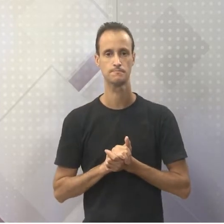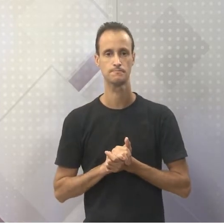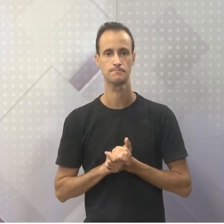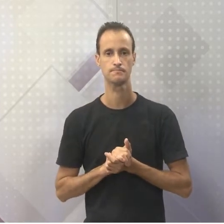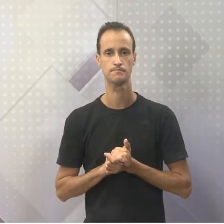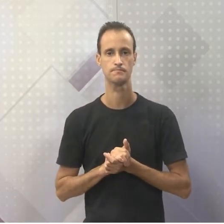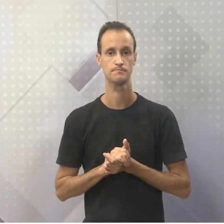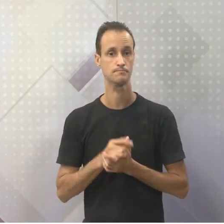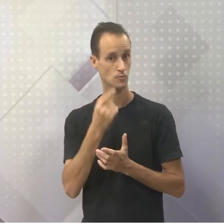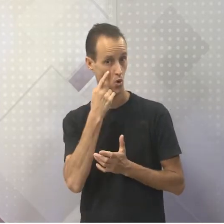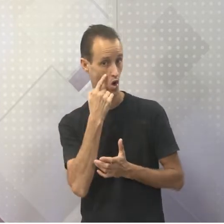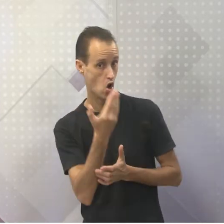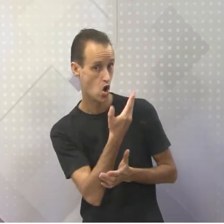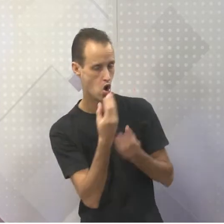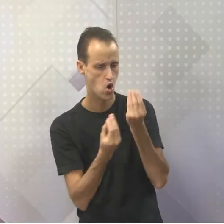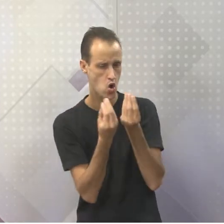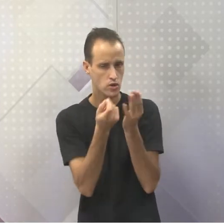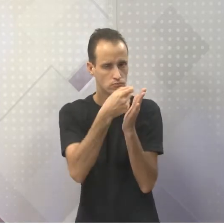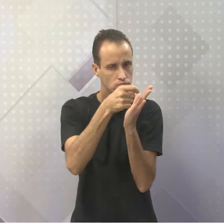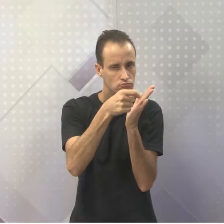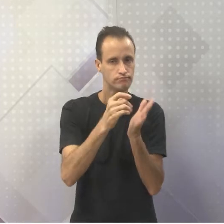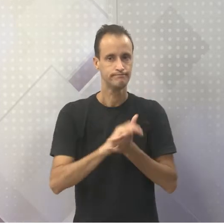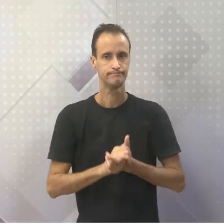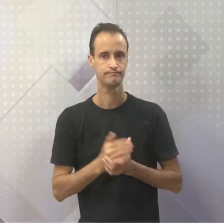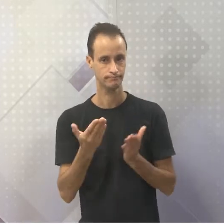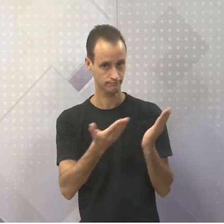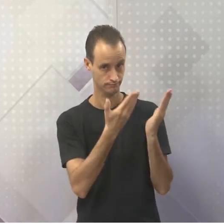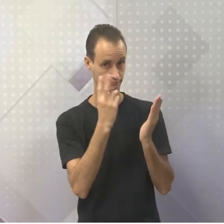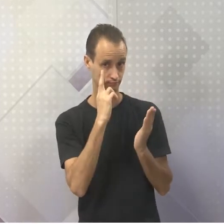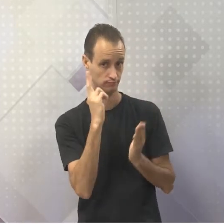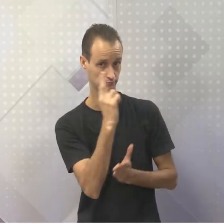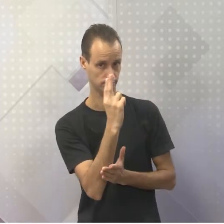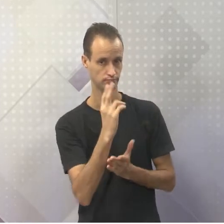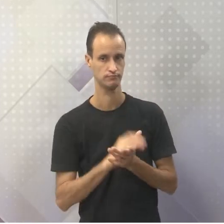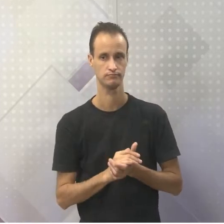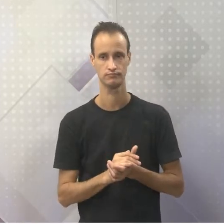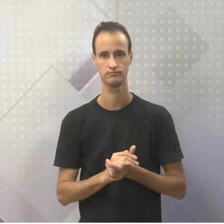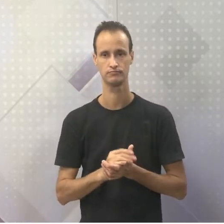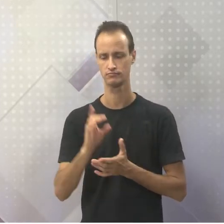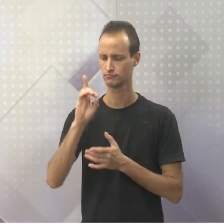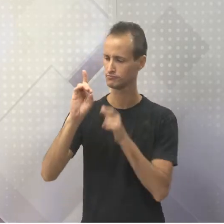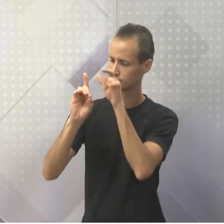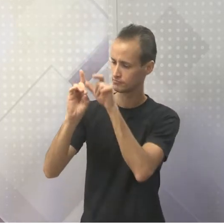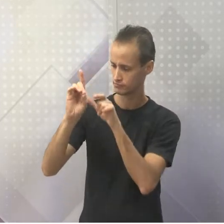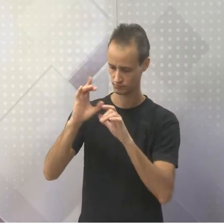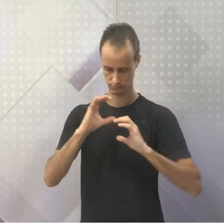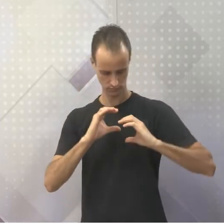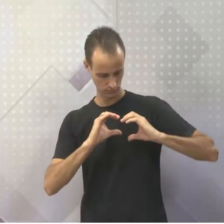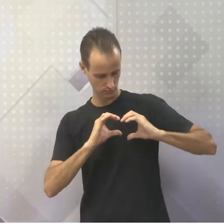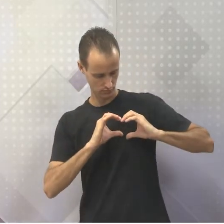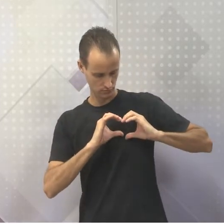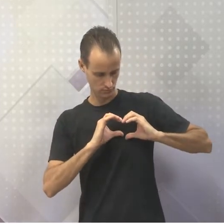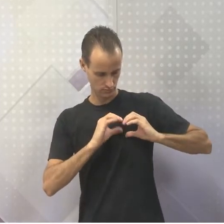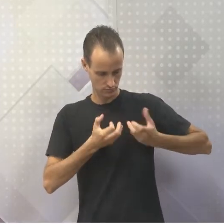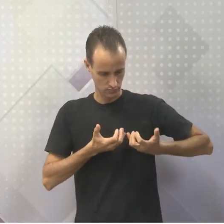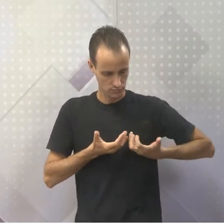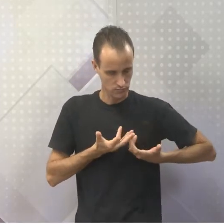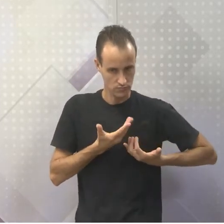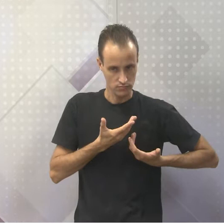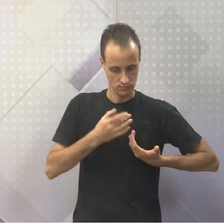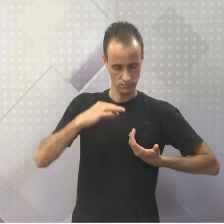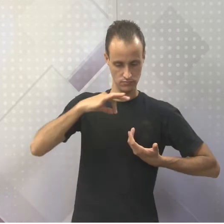Héstia, olha, observa como se escreve Héstia, olha aqui. Deusa do coração e da chama sagrada.